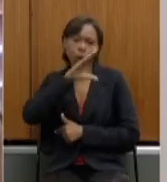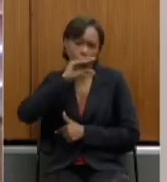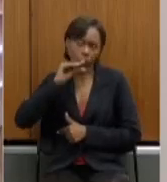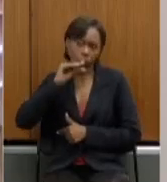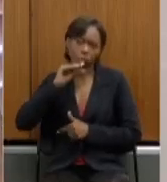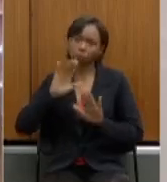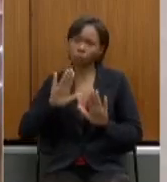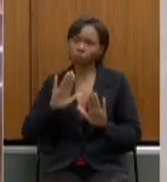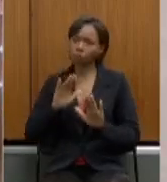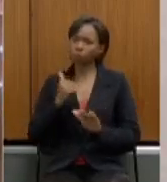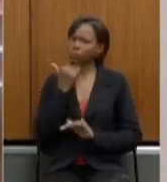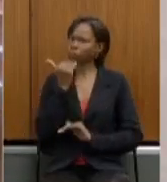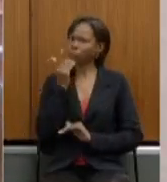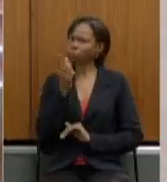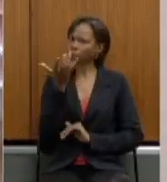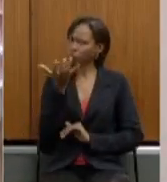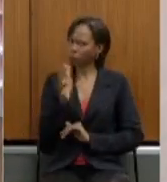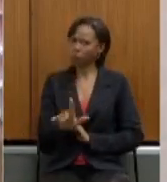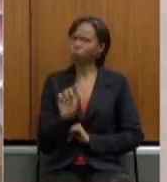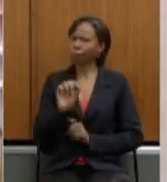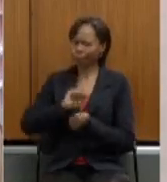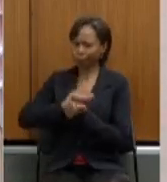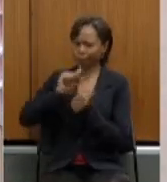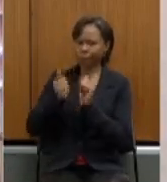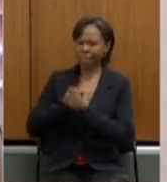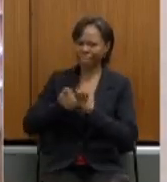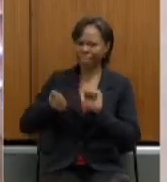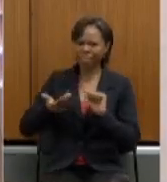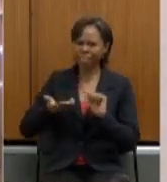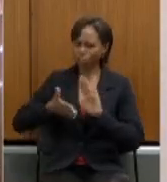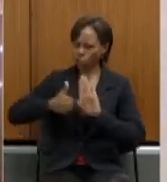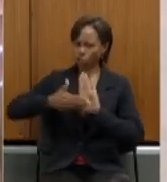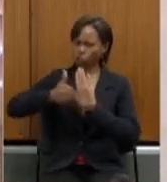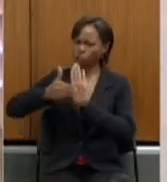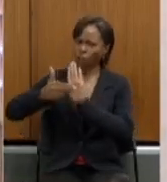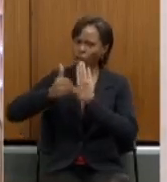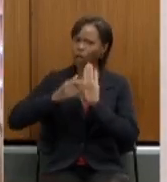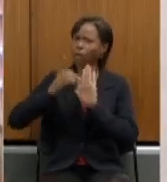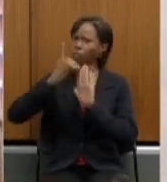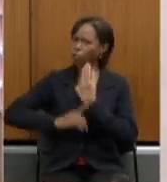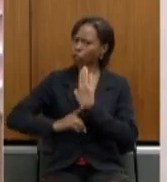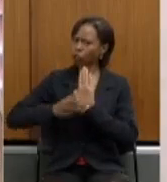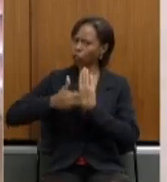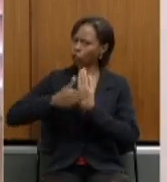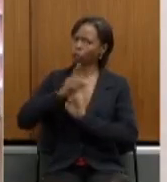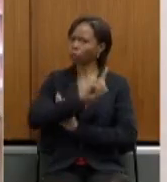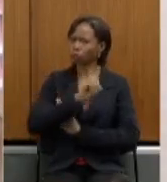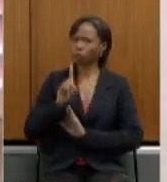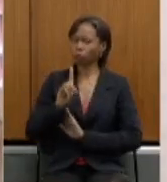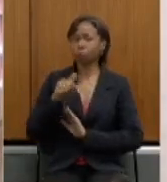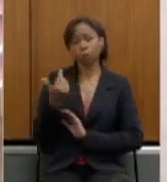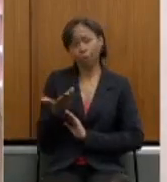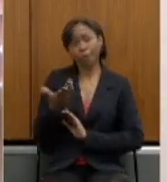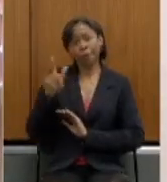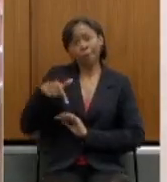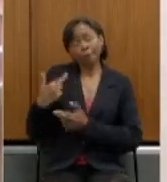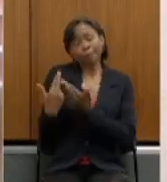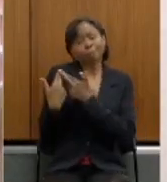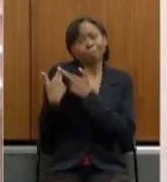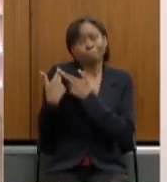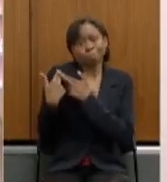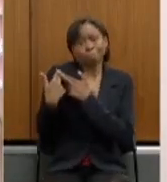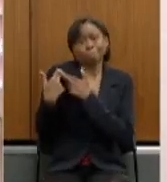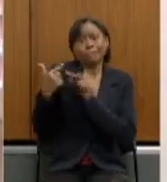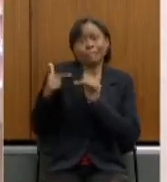adequando nada sobretudo com retirada de direitos então é uma missão que eu quero dizer é missão árdua